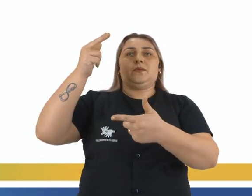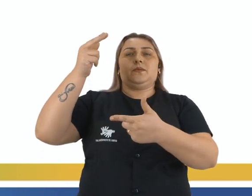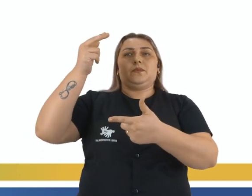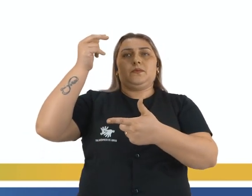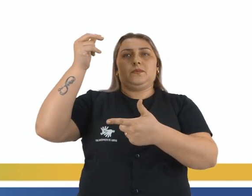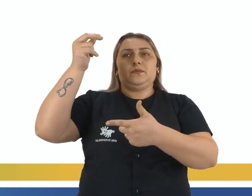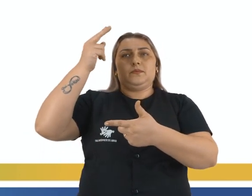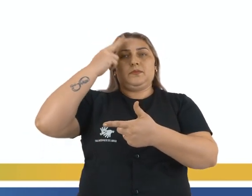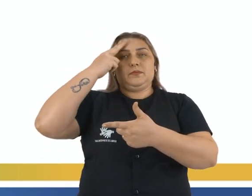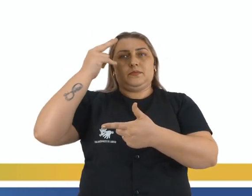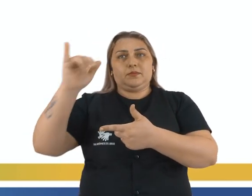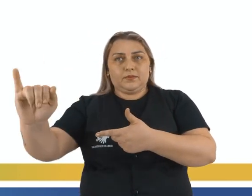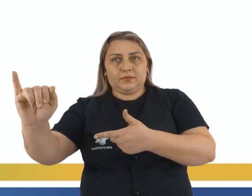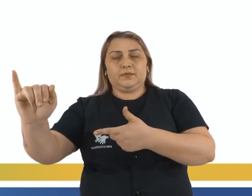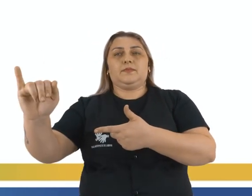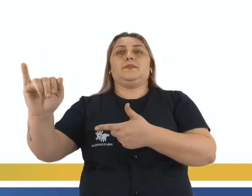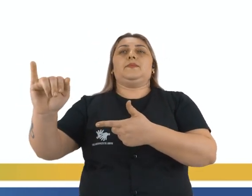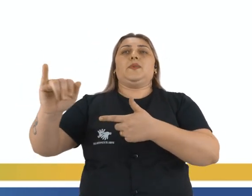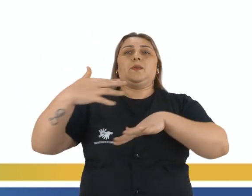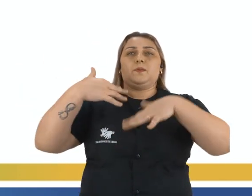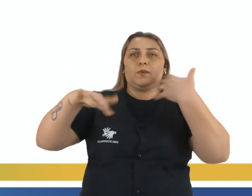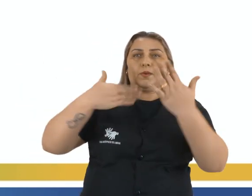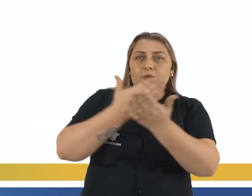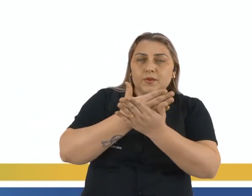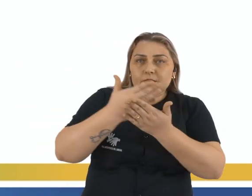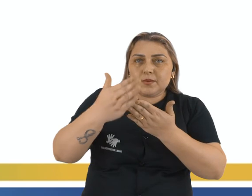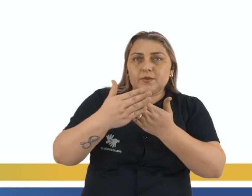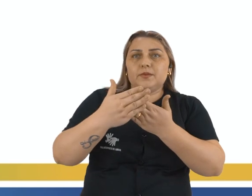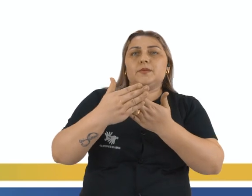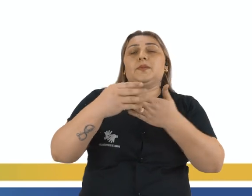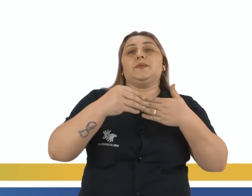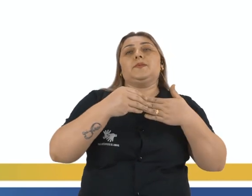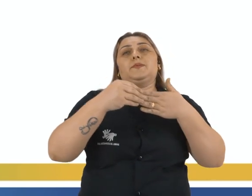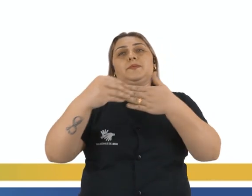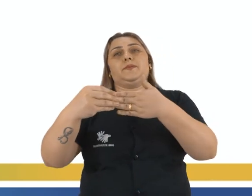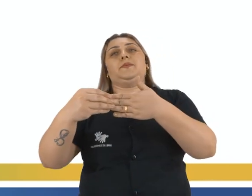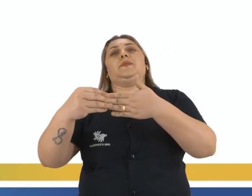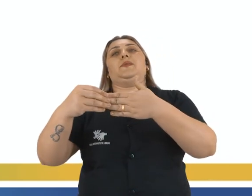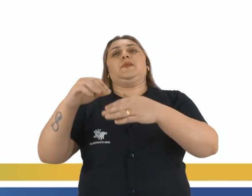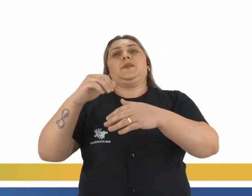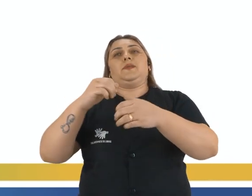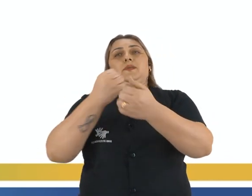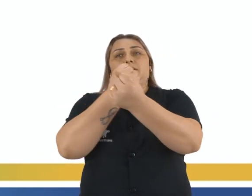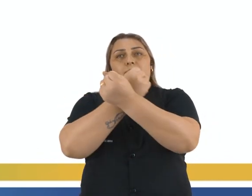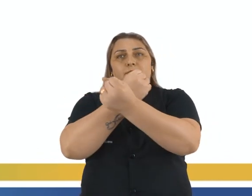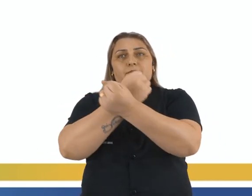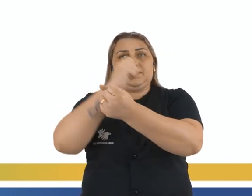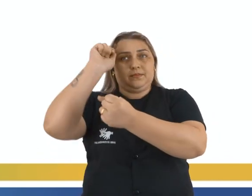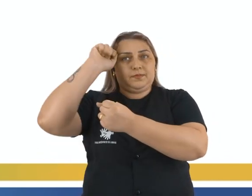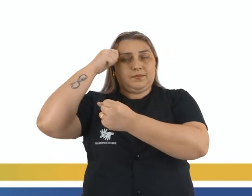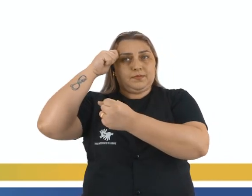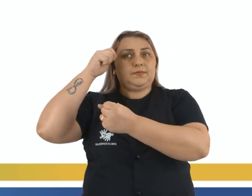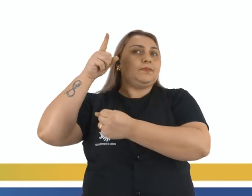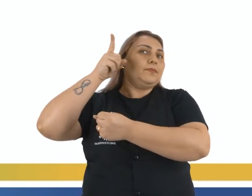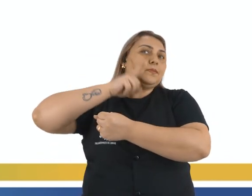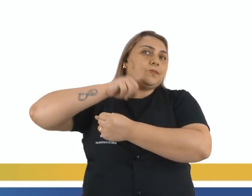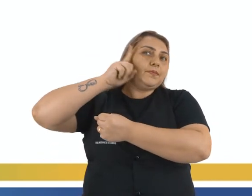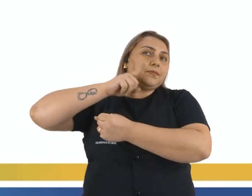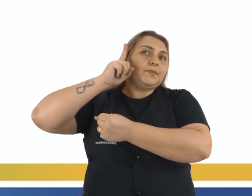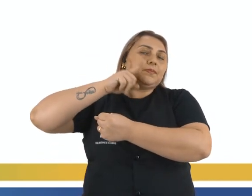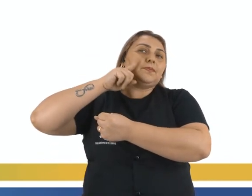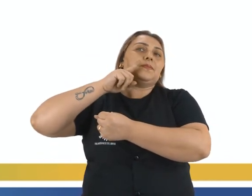conquistar a sua independência por meio de um movimento iniciado e conduzido por escravos africanos. E que os Estados Unidos